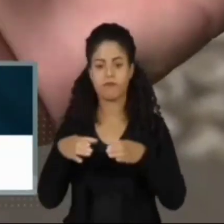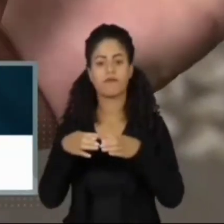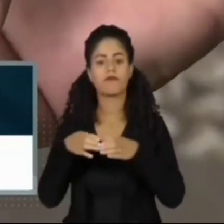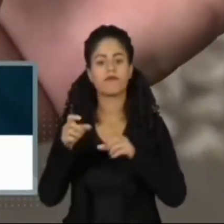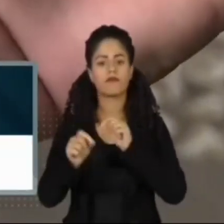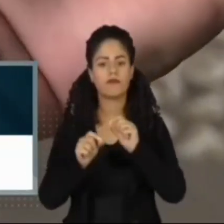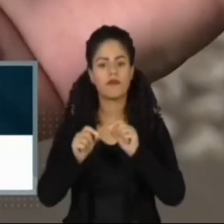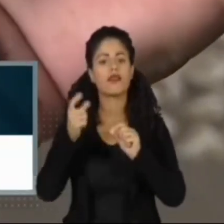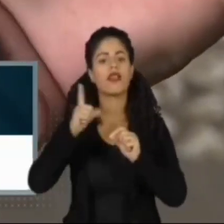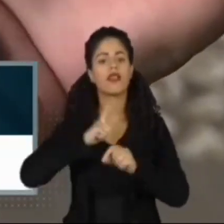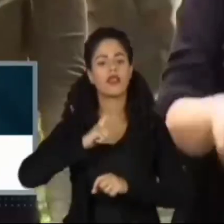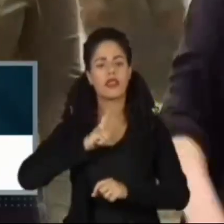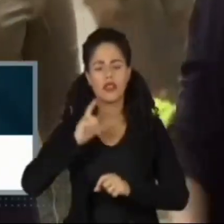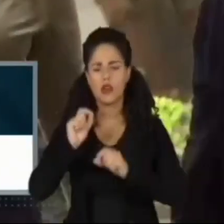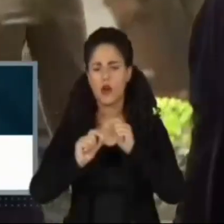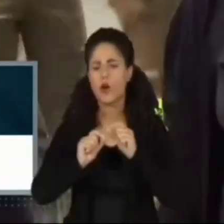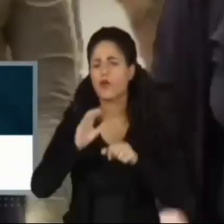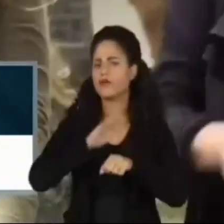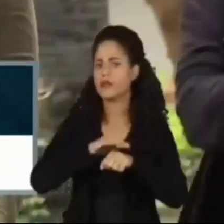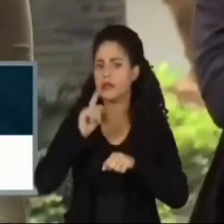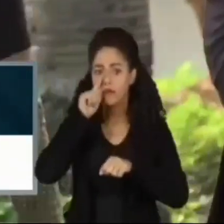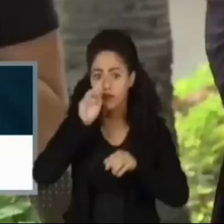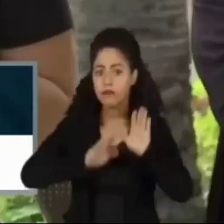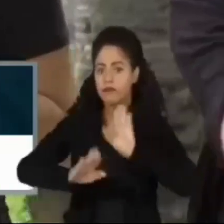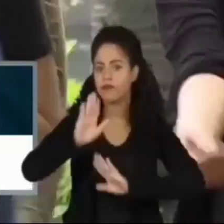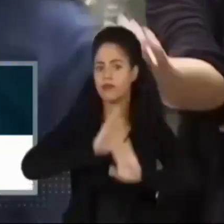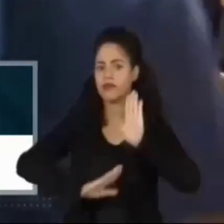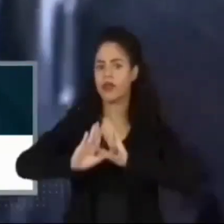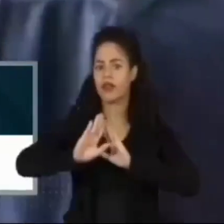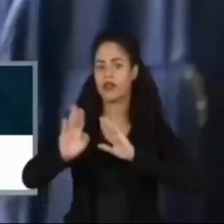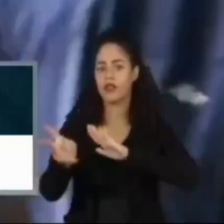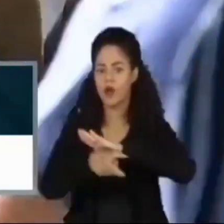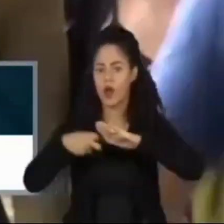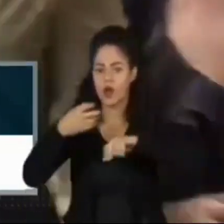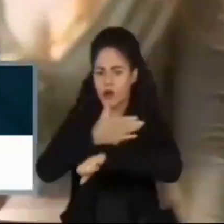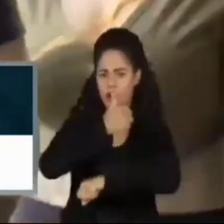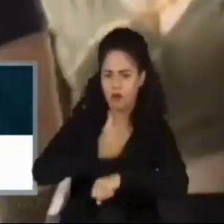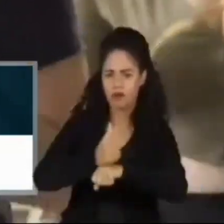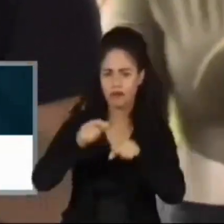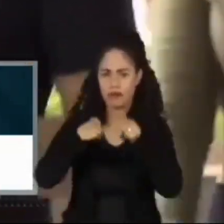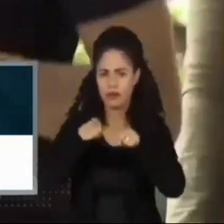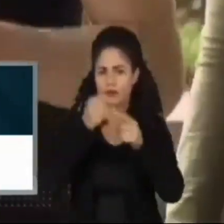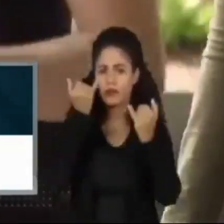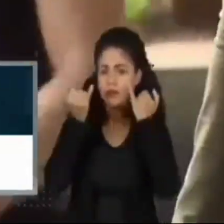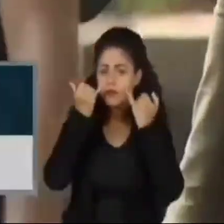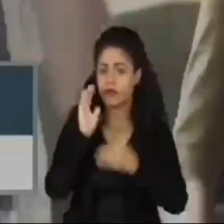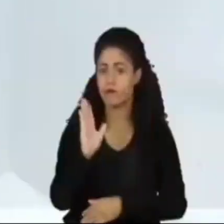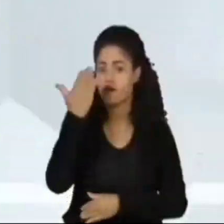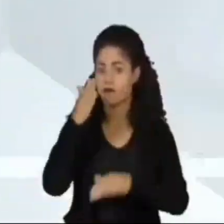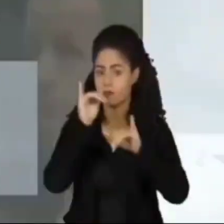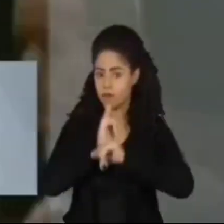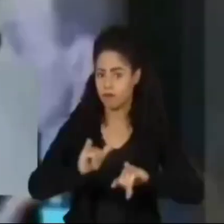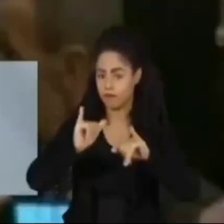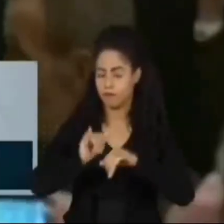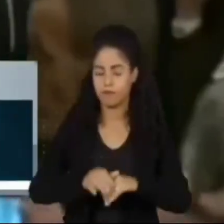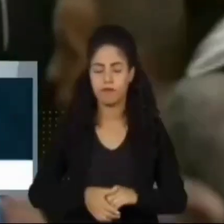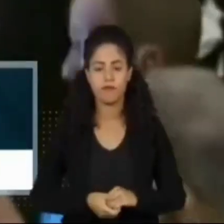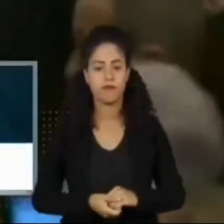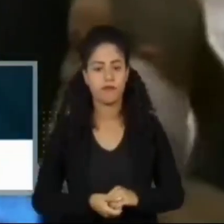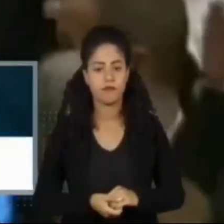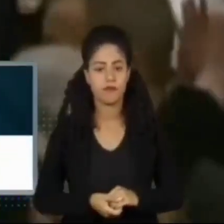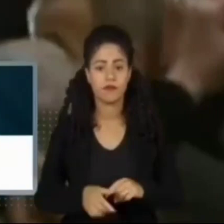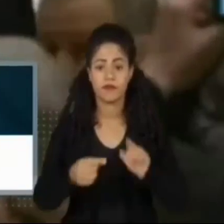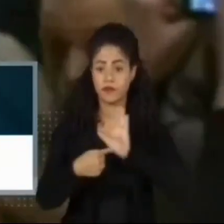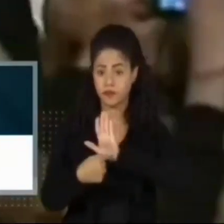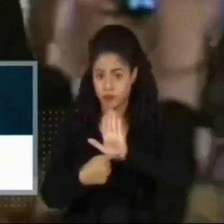novas ferramentas que exigem cuidado. Golpes e informações falsas deixam usuários em alerta. Em